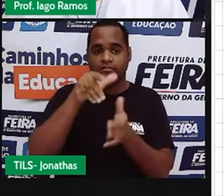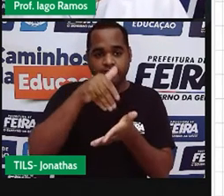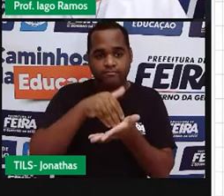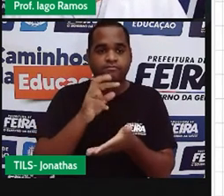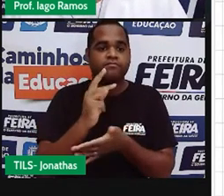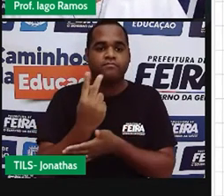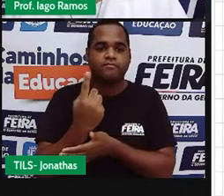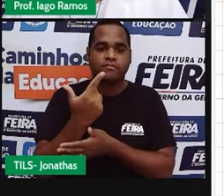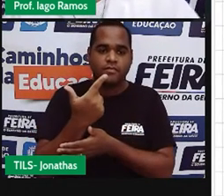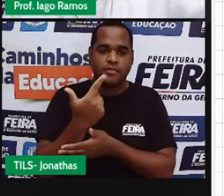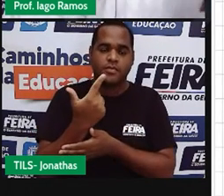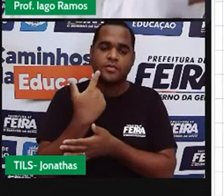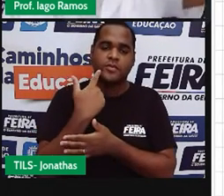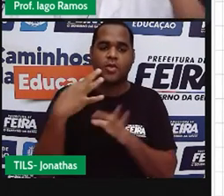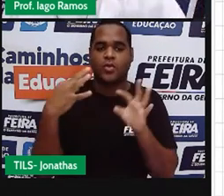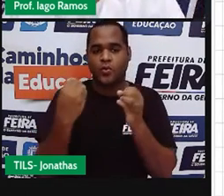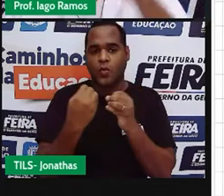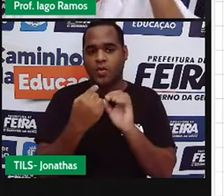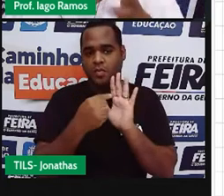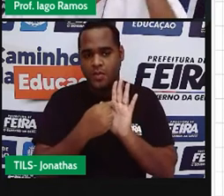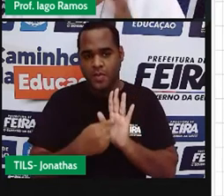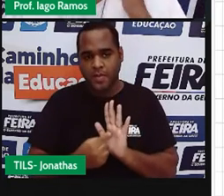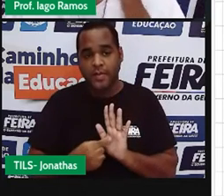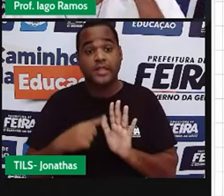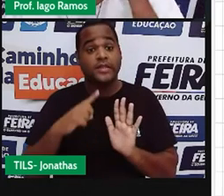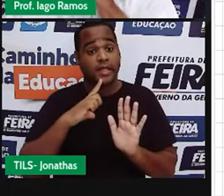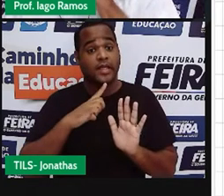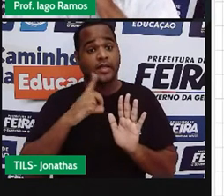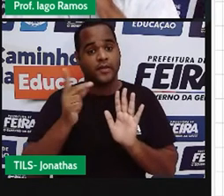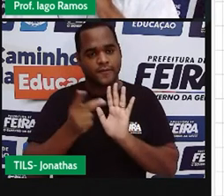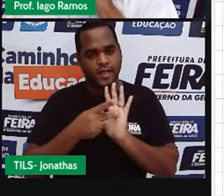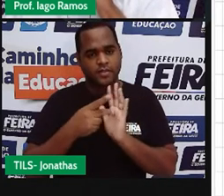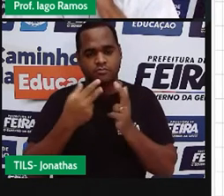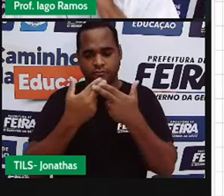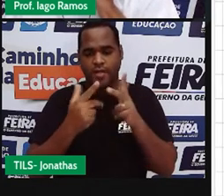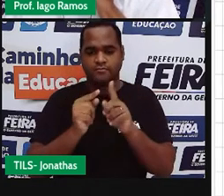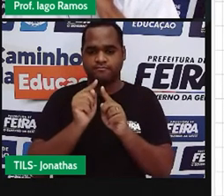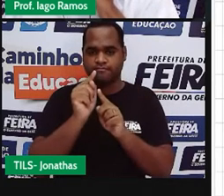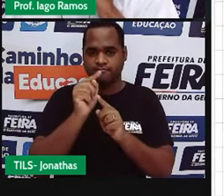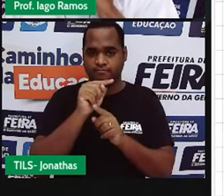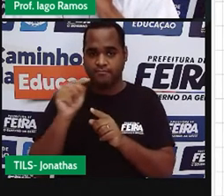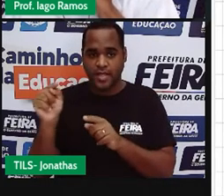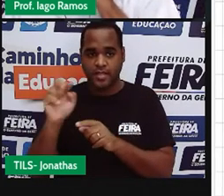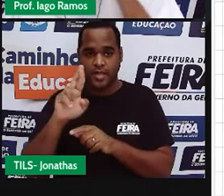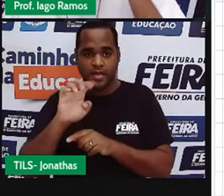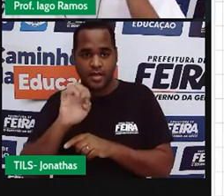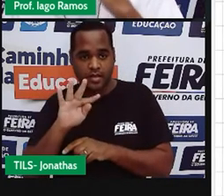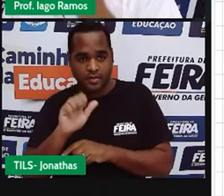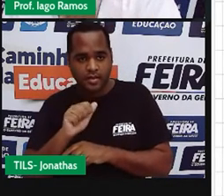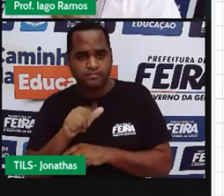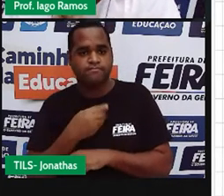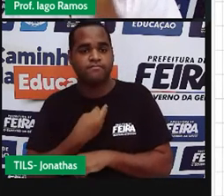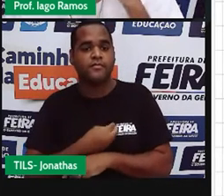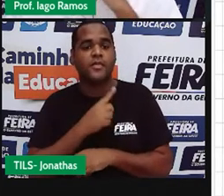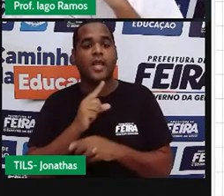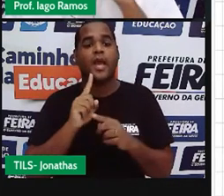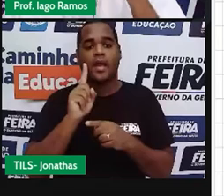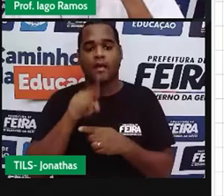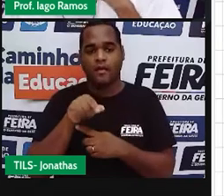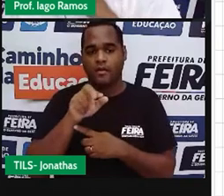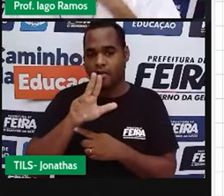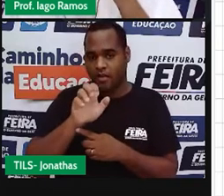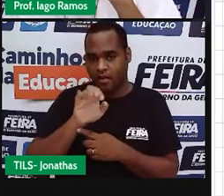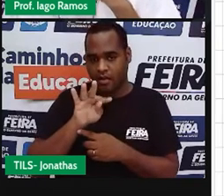Todos esses pontos aí, os infinitos pontos que estiverem nessa reta, tá? Essa reta,